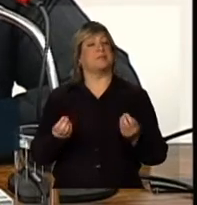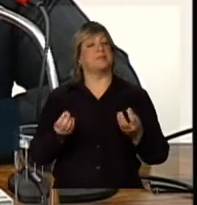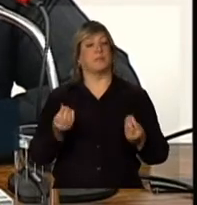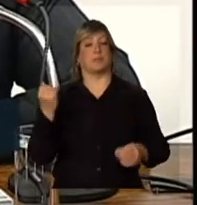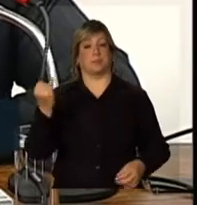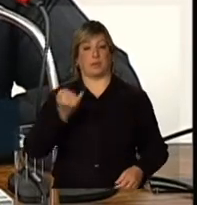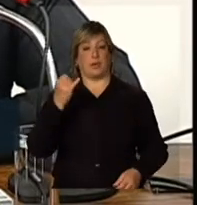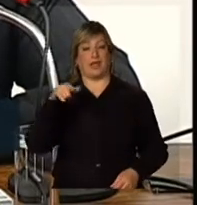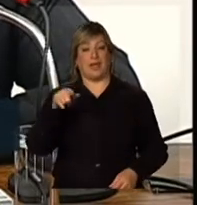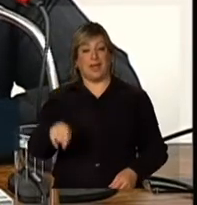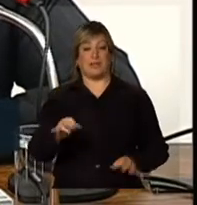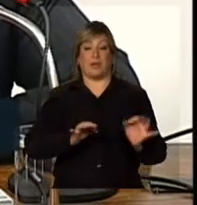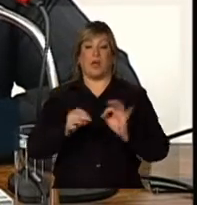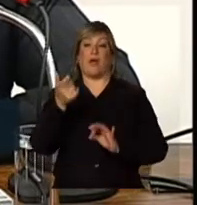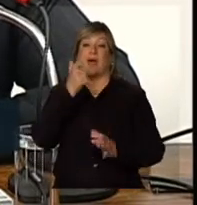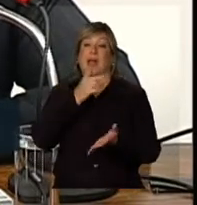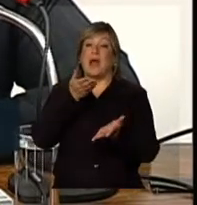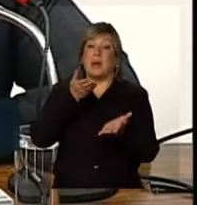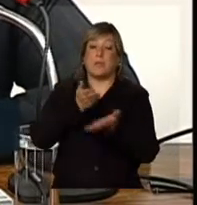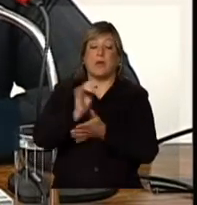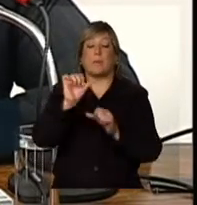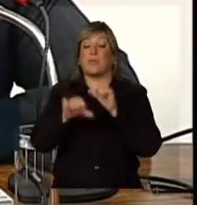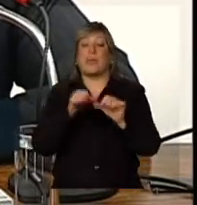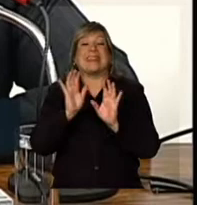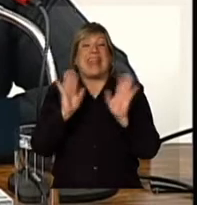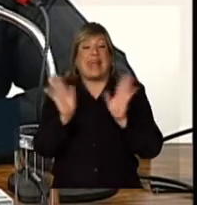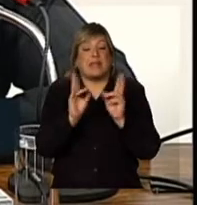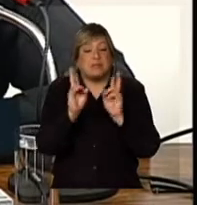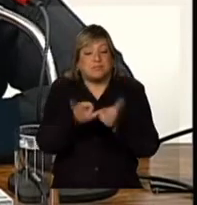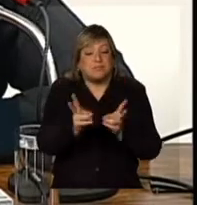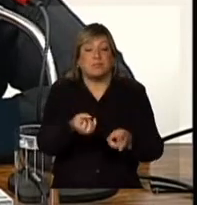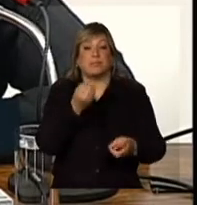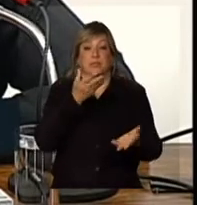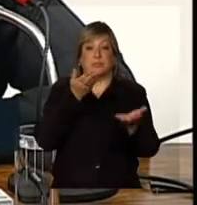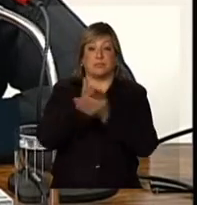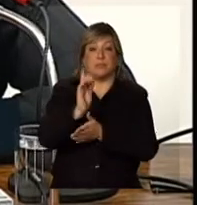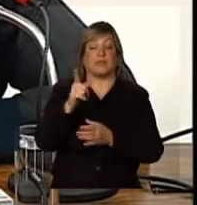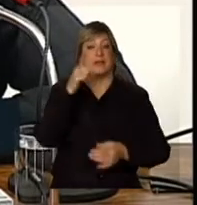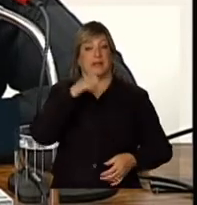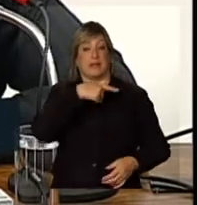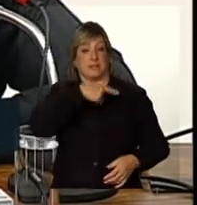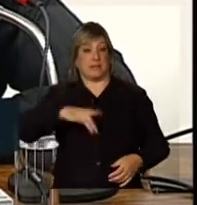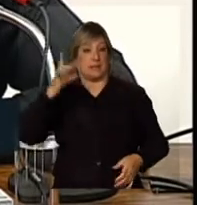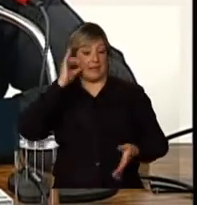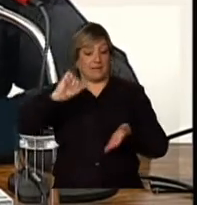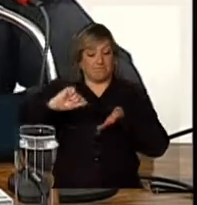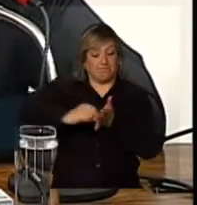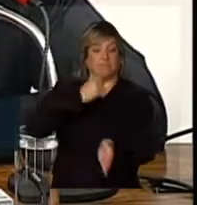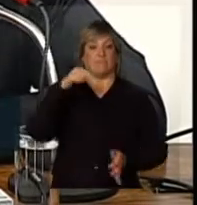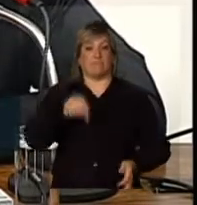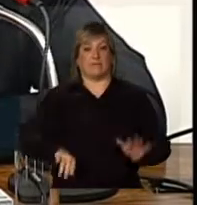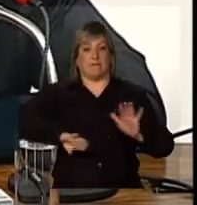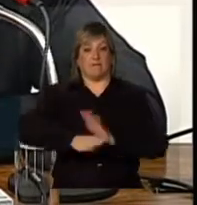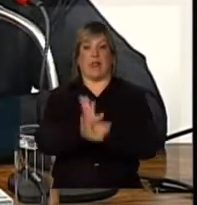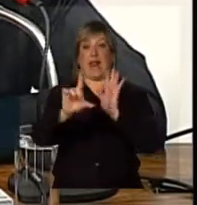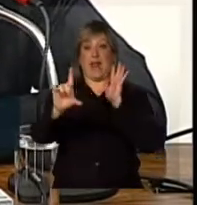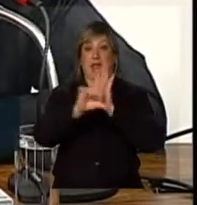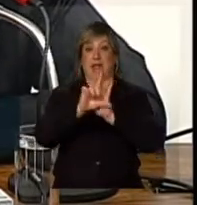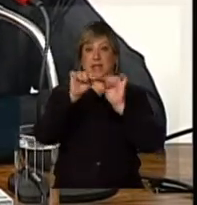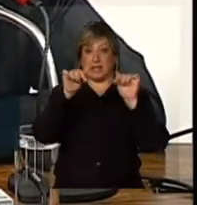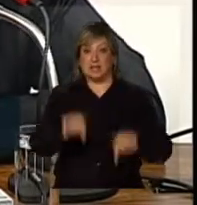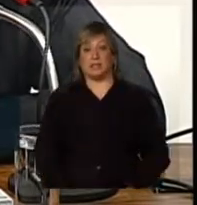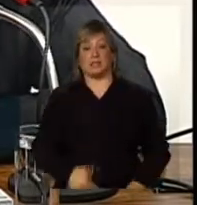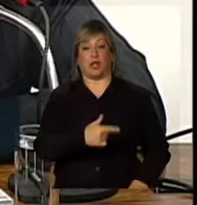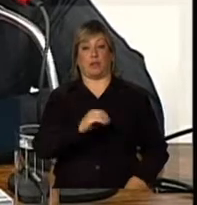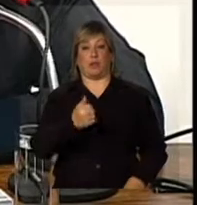importante que o projeto fosse aprovado sem modificações para que ele pudesse ser sancionado ainda pela presidência de Mossef esse ano, para que ela já pudesse ter esta